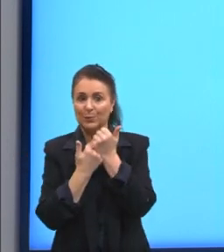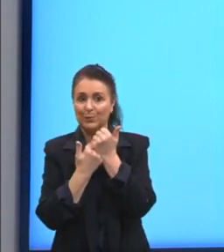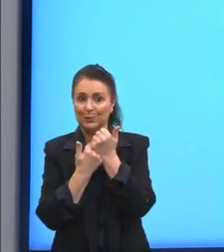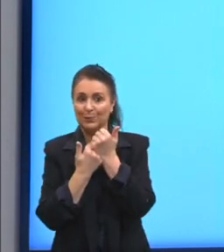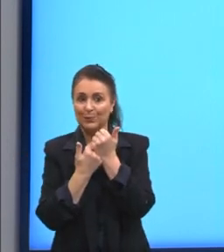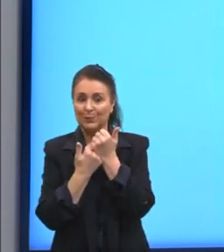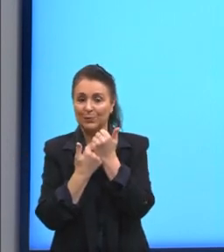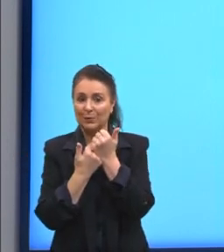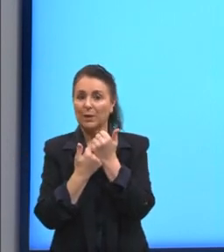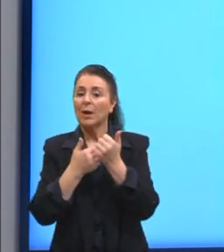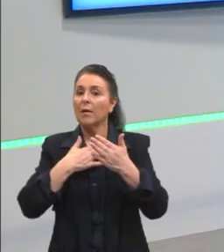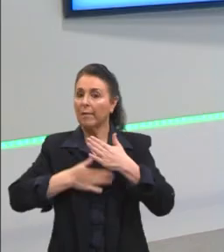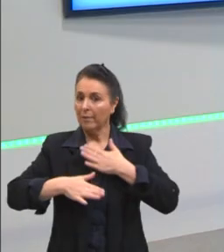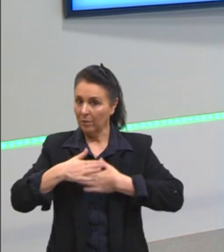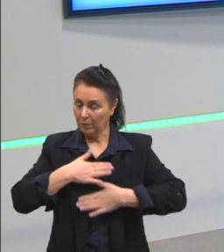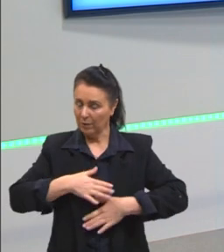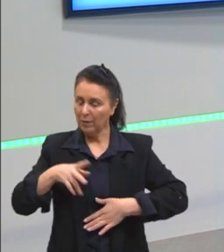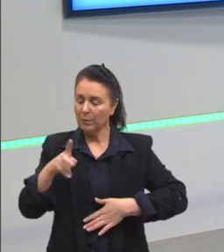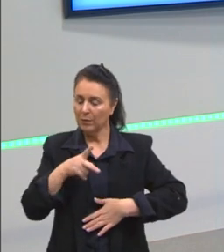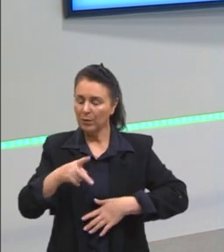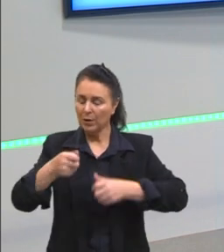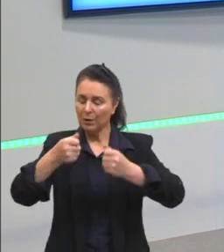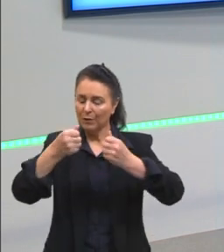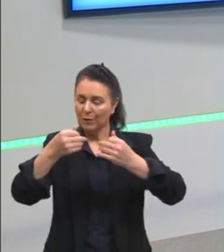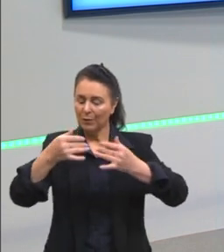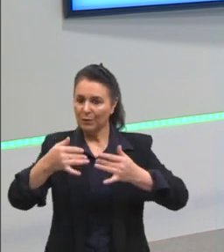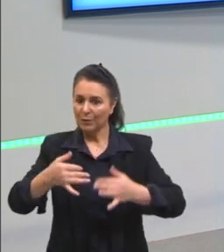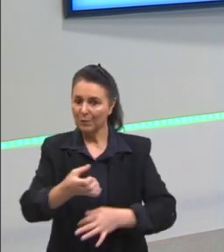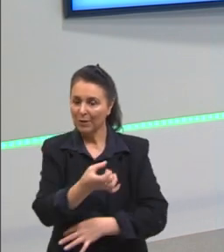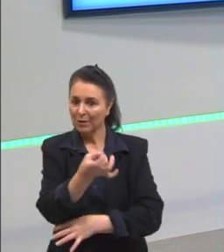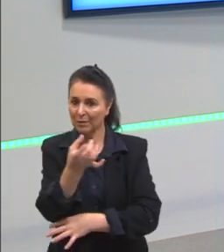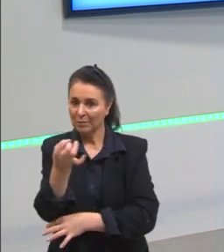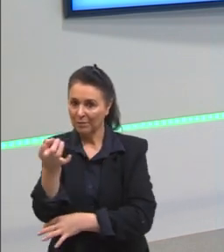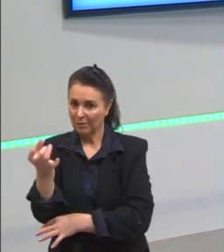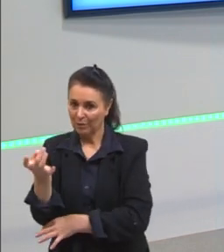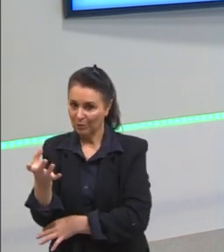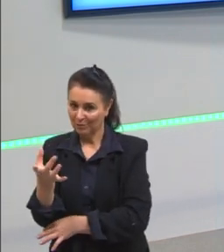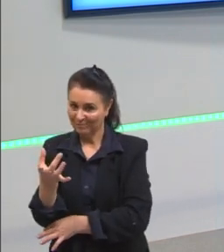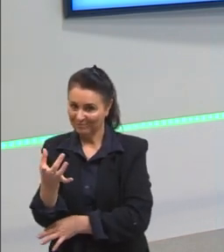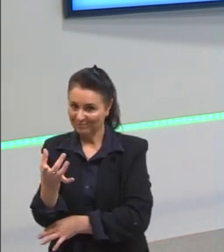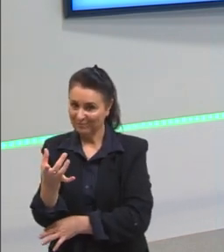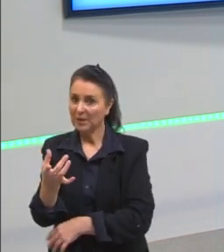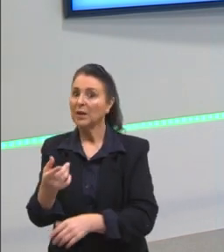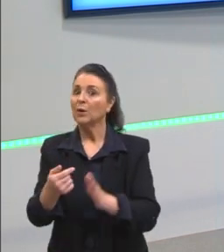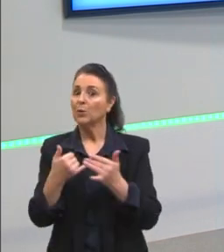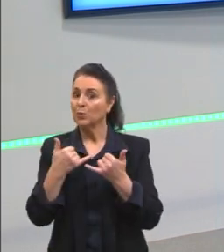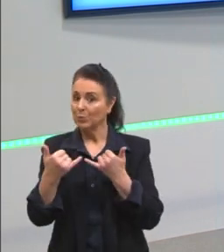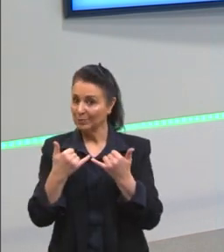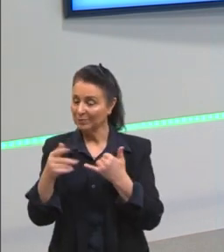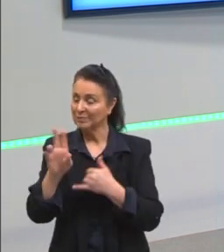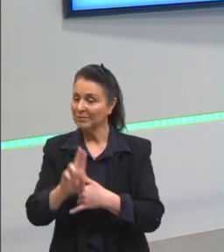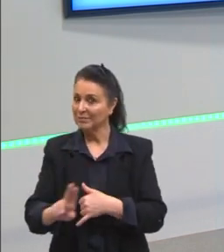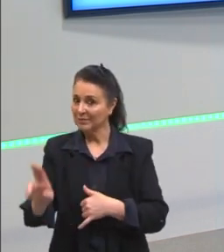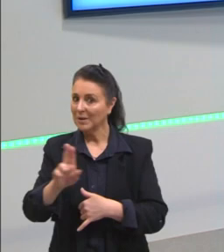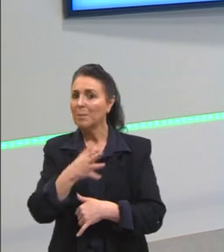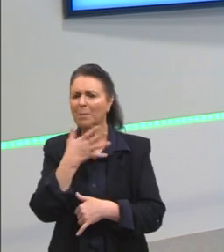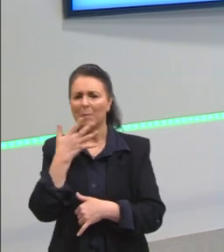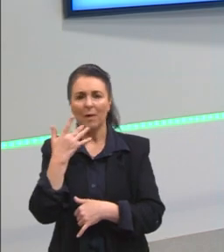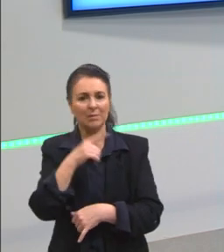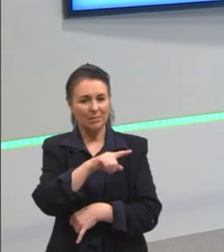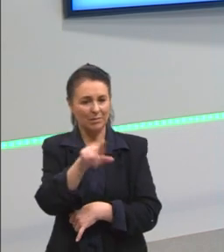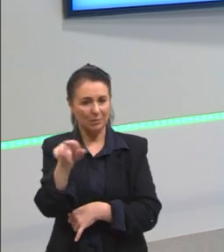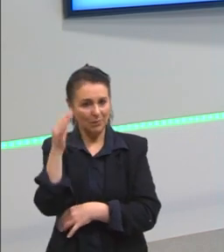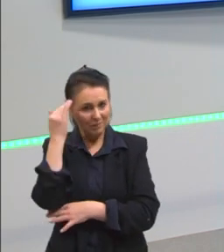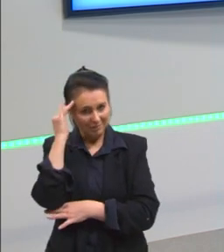Calma que a gente vai olhar todas elas, uma por uma e dando exemplos, para ficar mais fácil aí para vocês.